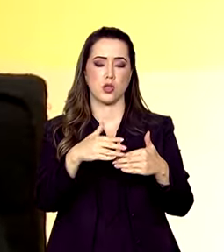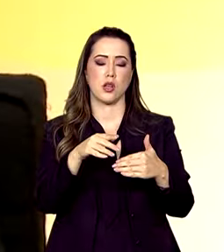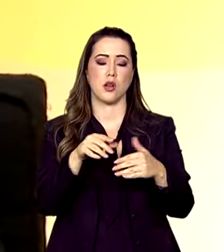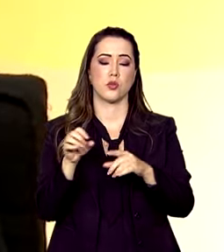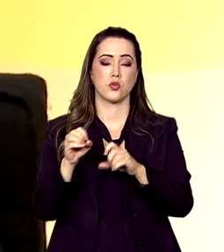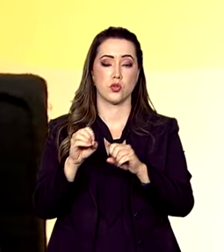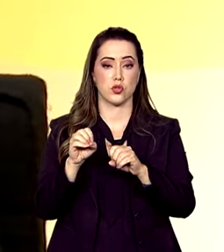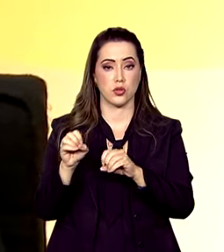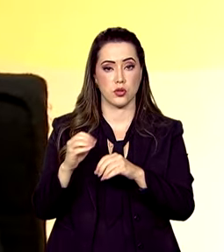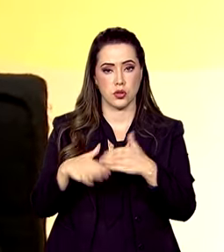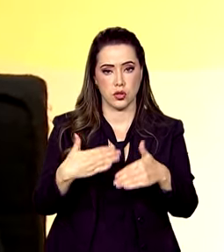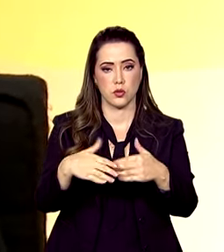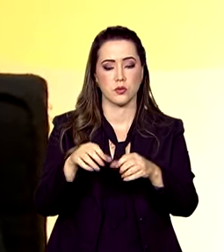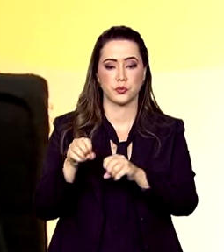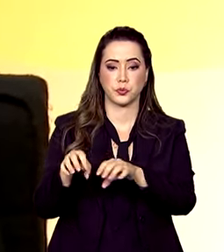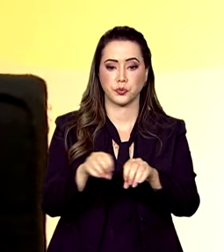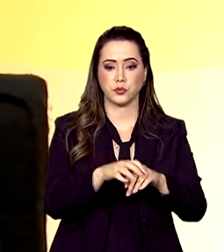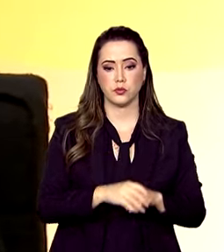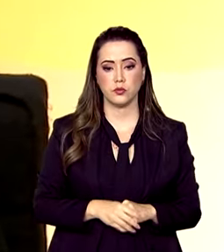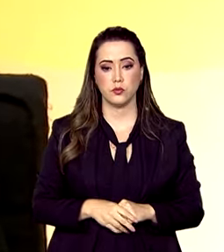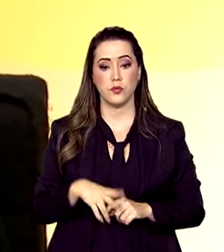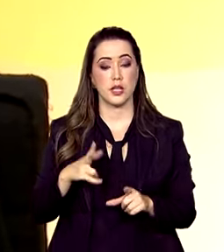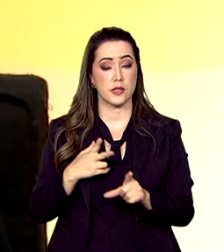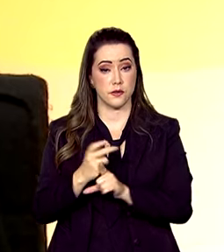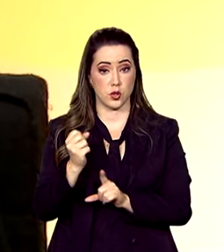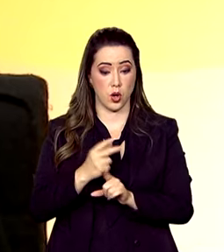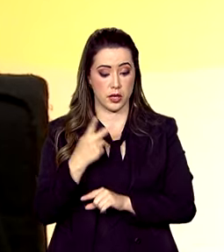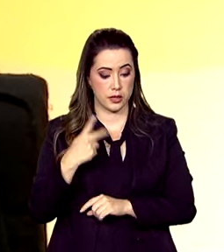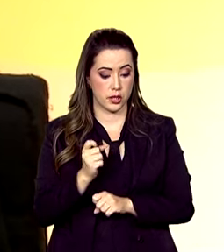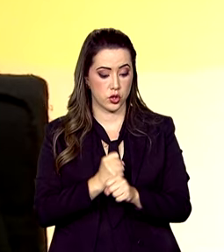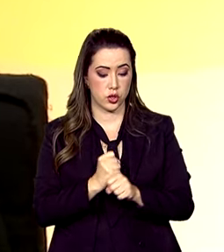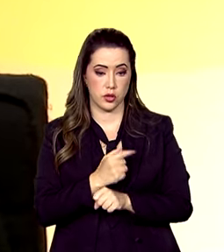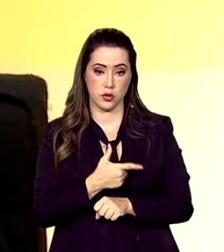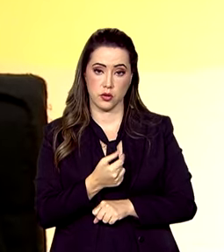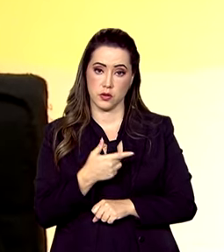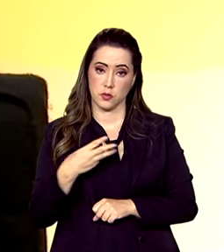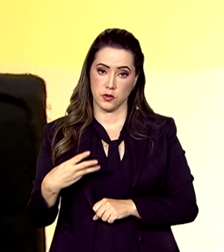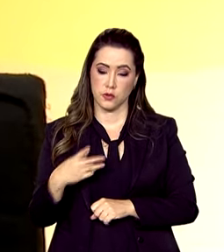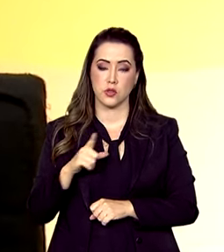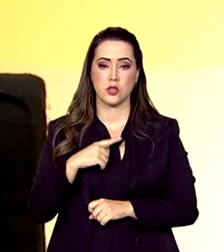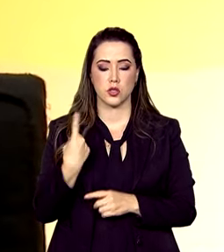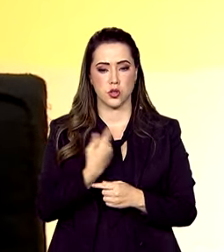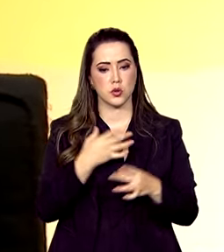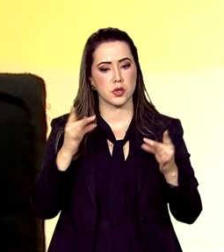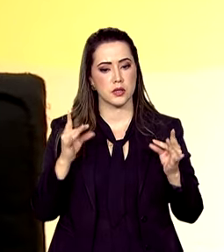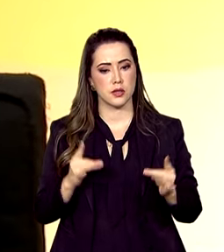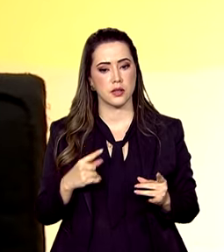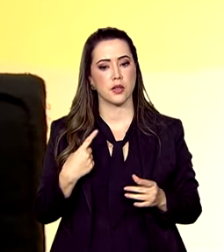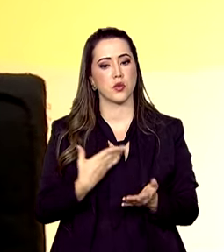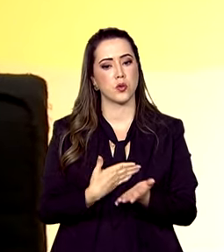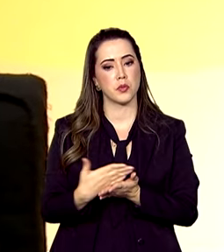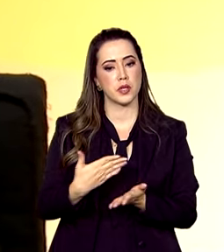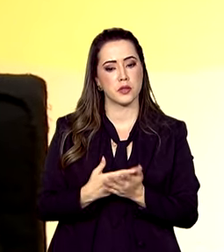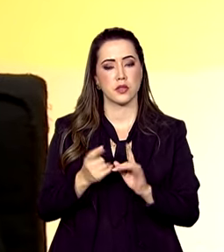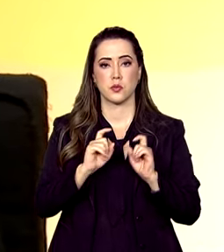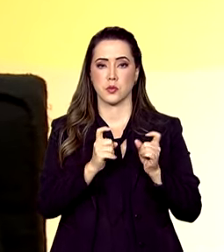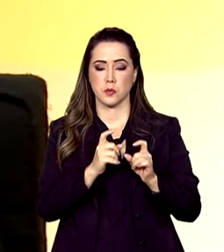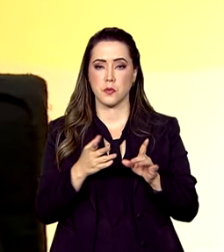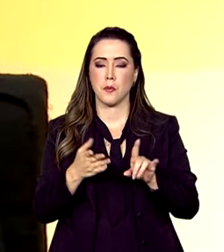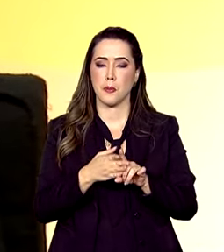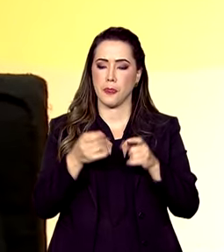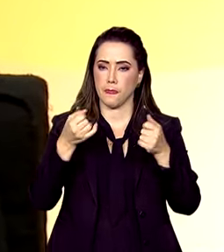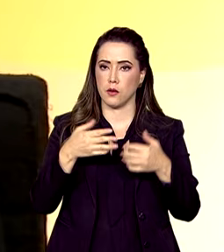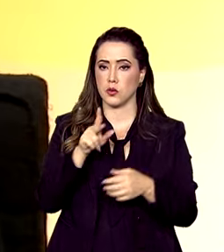Algumas conquistas neste ano de 2023 a gente merece destacar. Primeiro, um anúncio logo no início da gestão do presidente